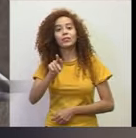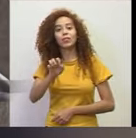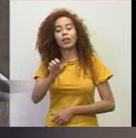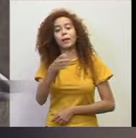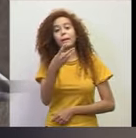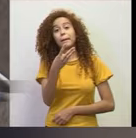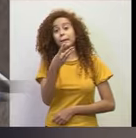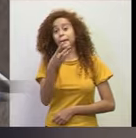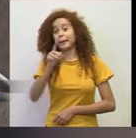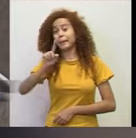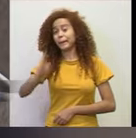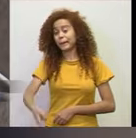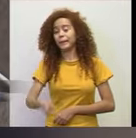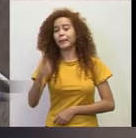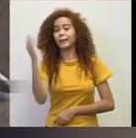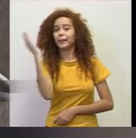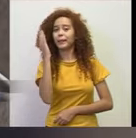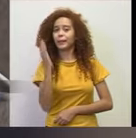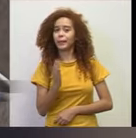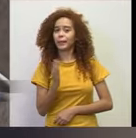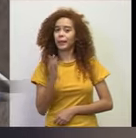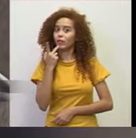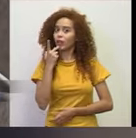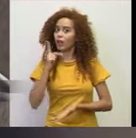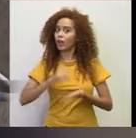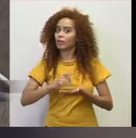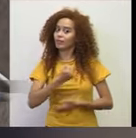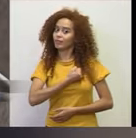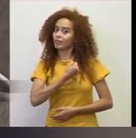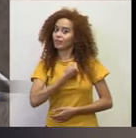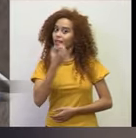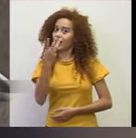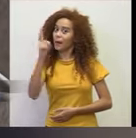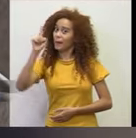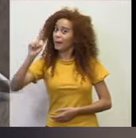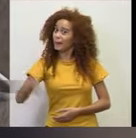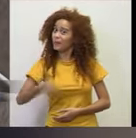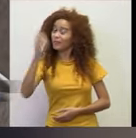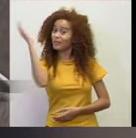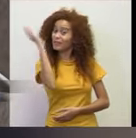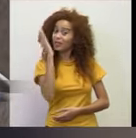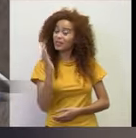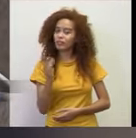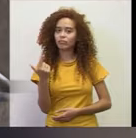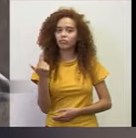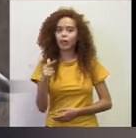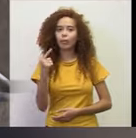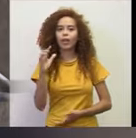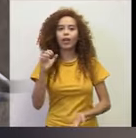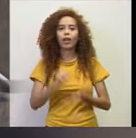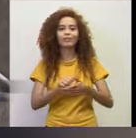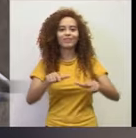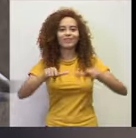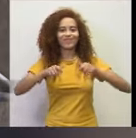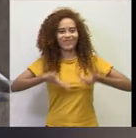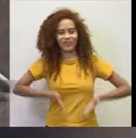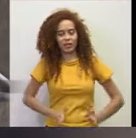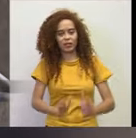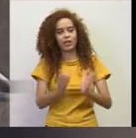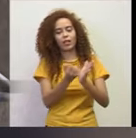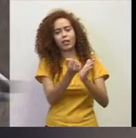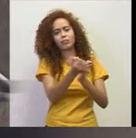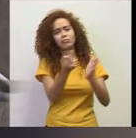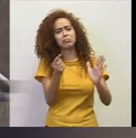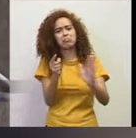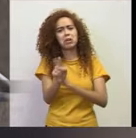3 milhões de brasileiros, eu enfatizo aqui 3 milhões de brasileiros, não tem um registro de nascimento. E eu